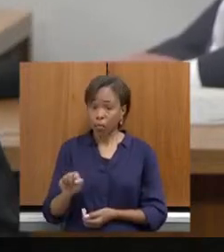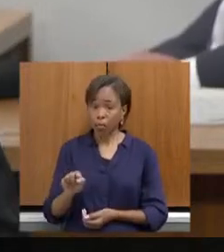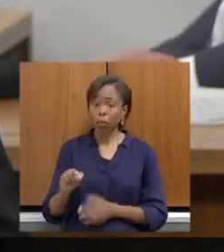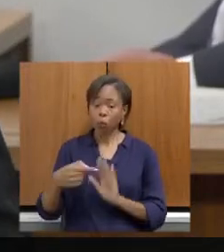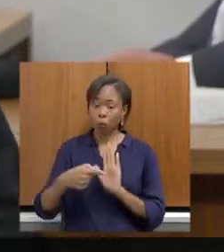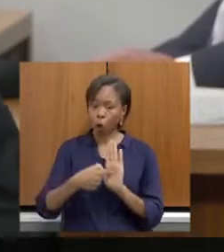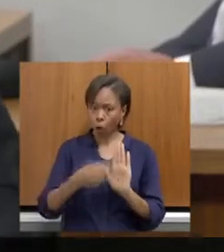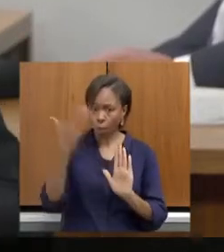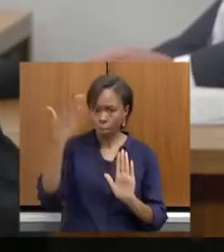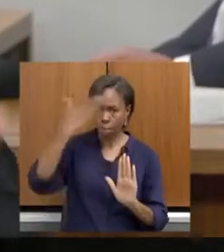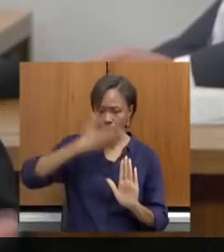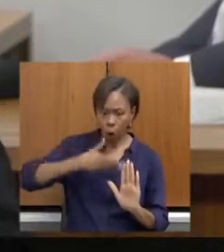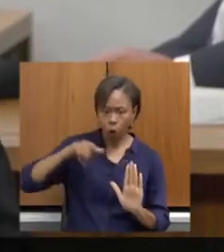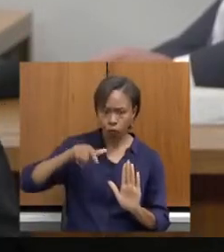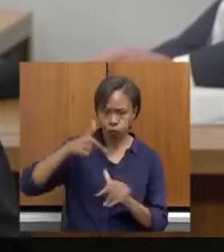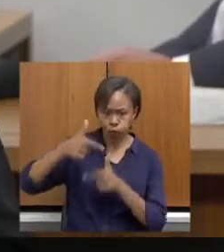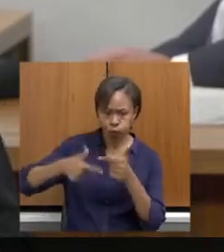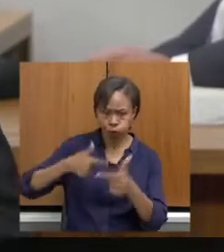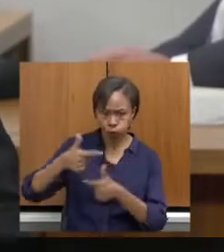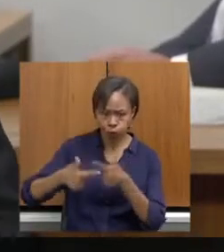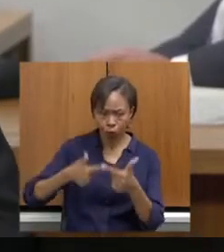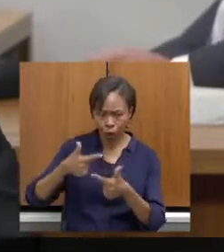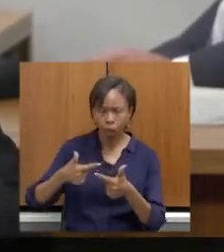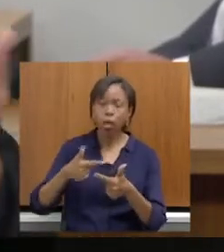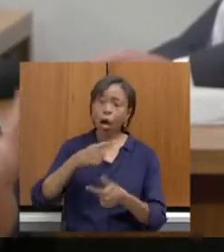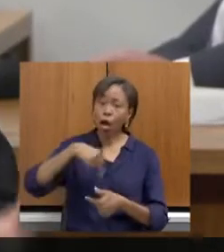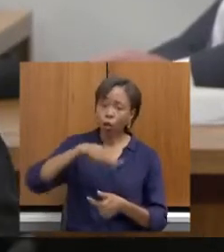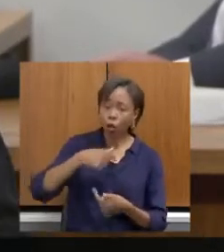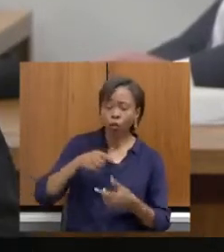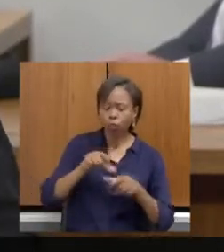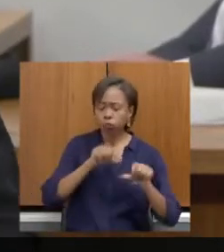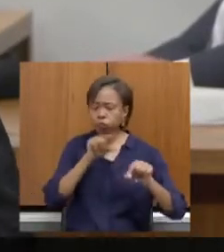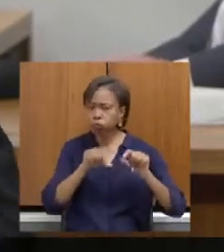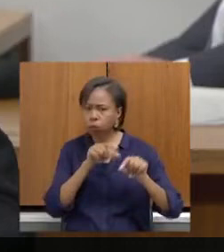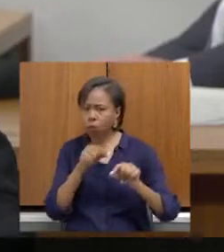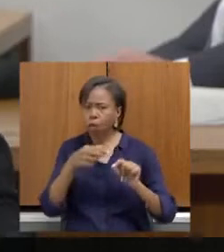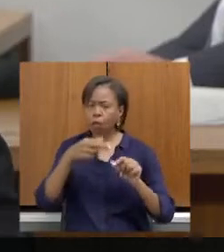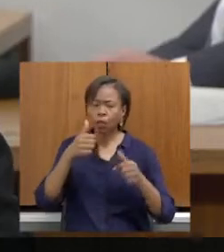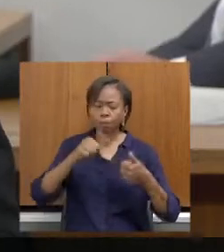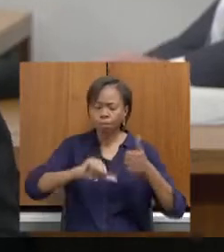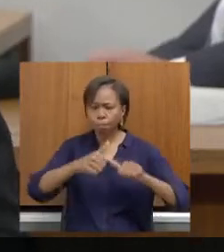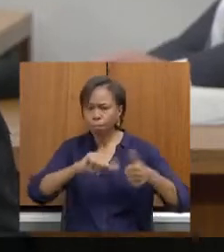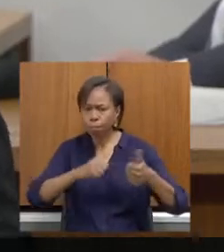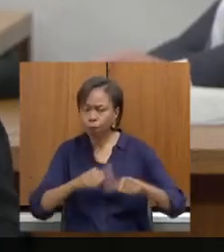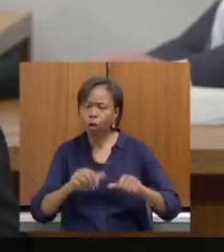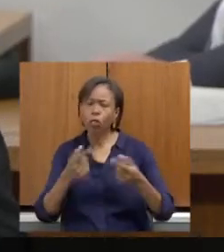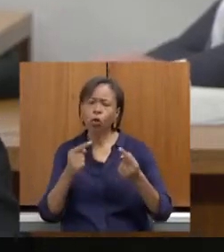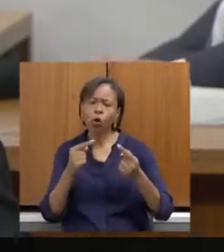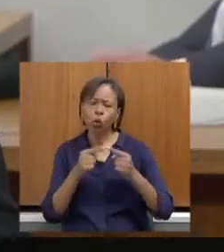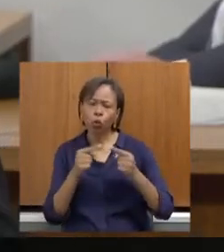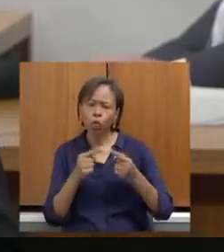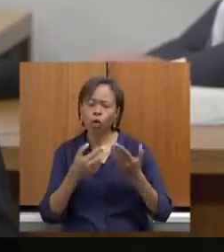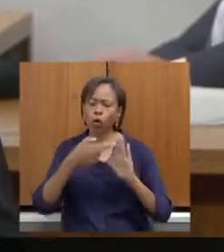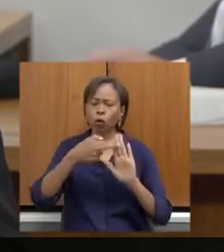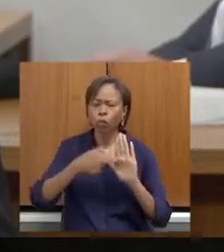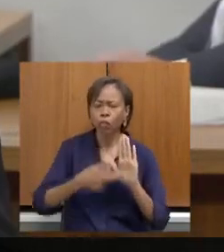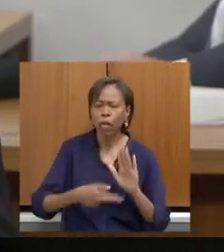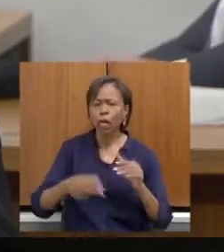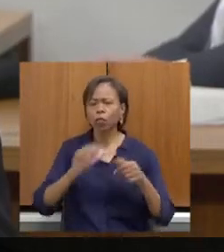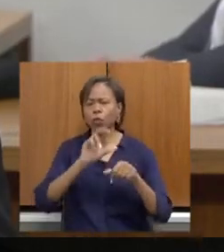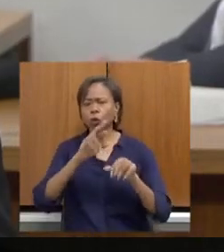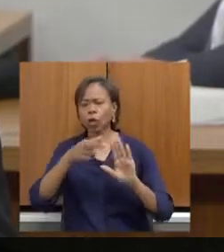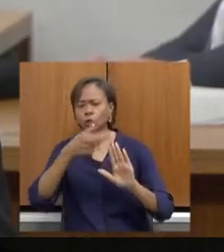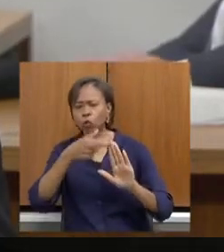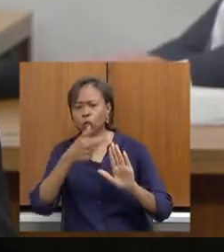comprovação, a gente faz a apuração, com base nos critérios, na legislação, nas resoluções, e apura esse índice, esse